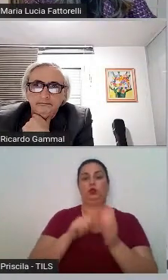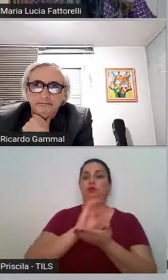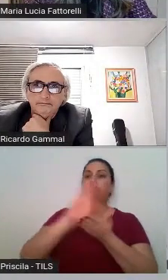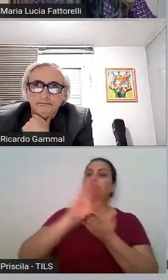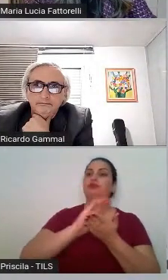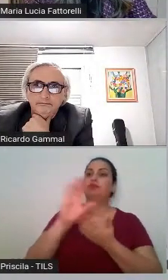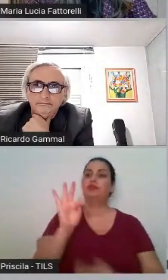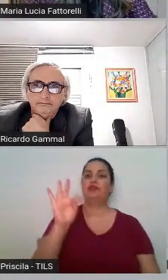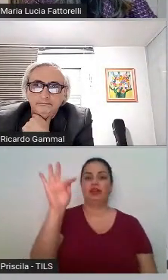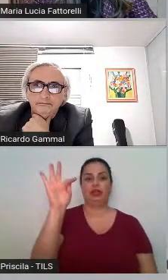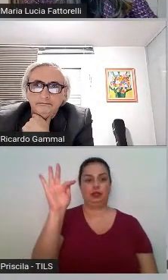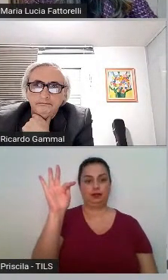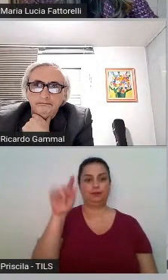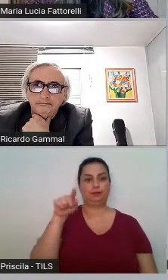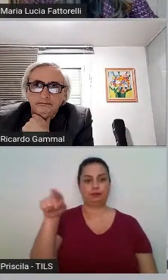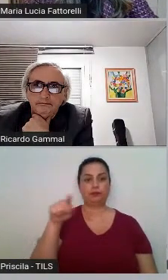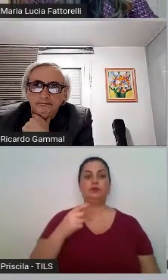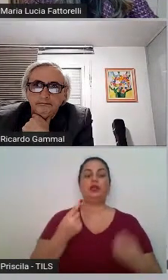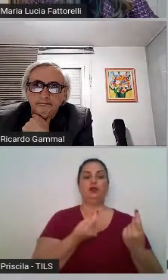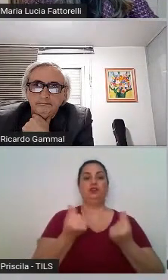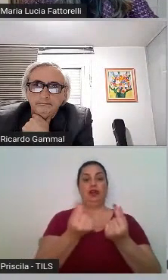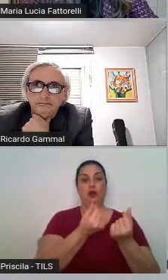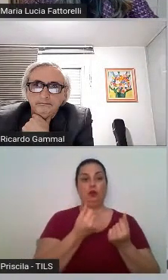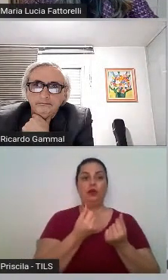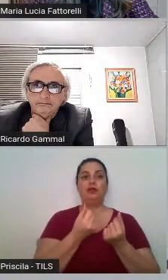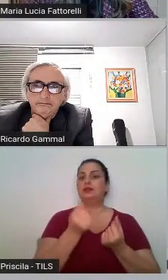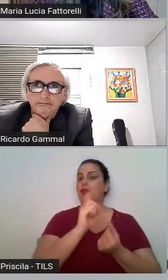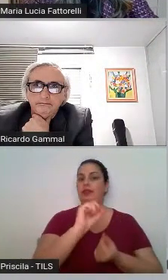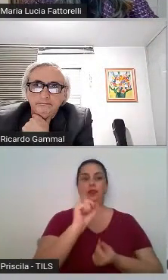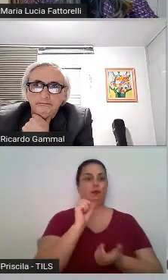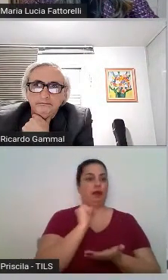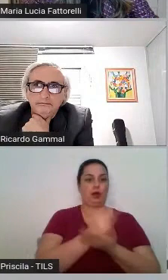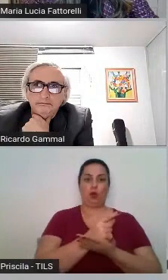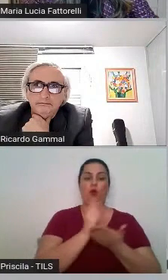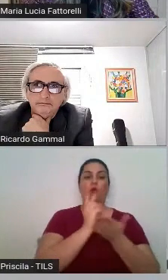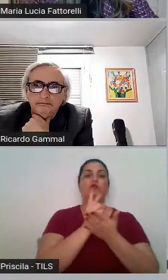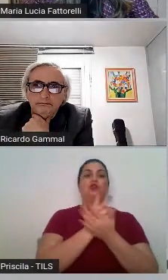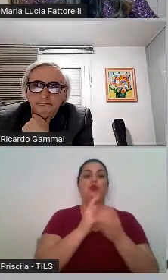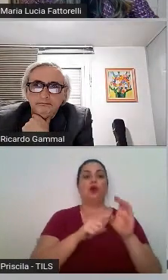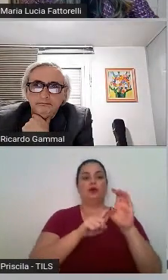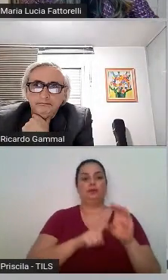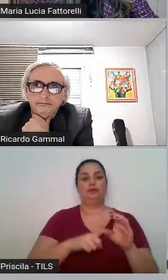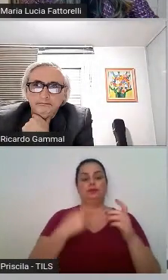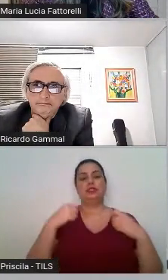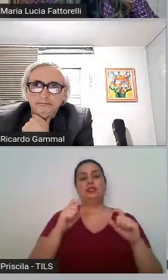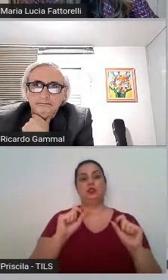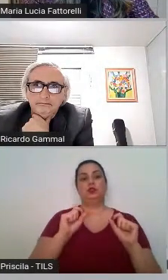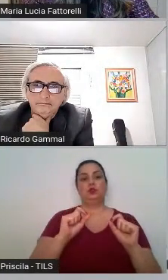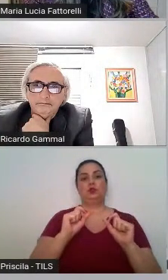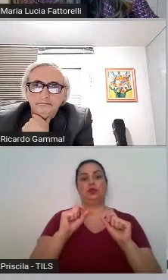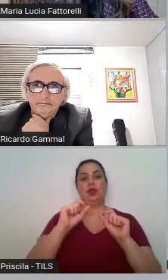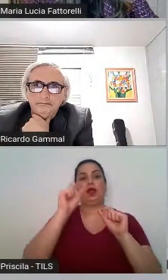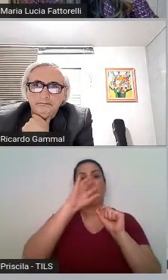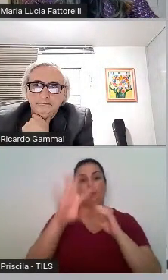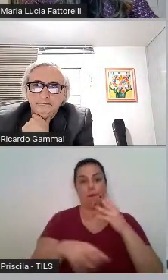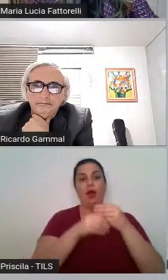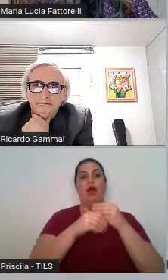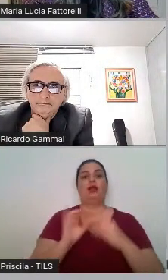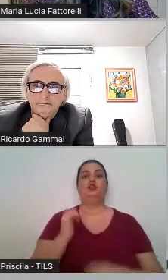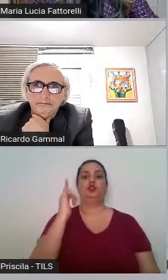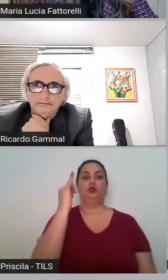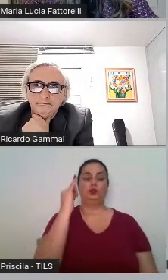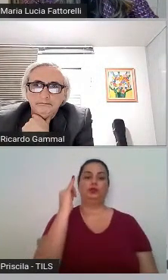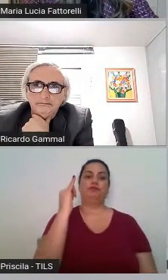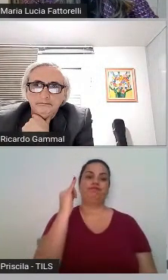pagos, eles têm que ser corrigidos e depois incorporados ao saldo devedor. Então, significa